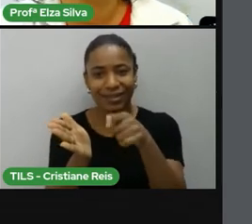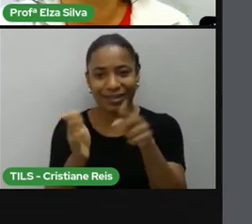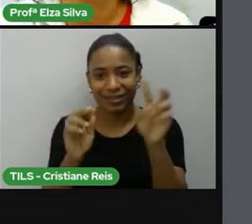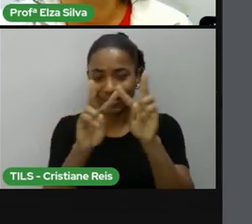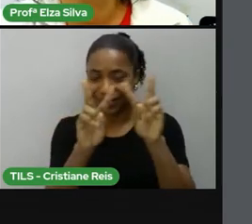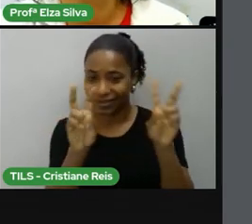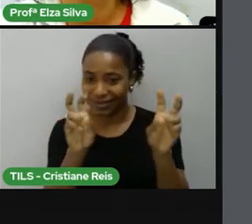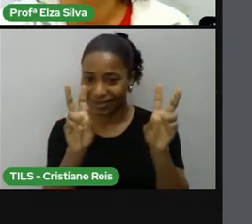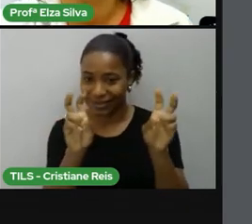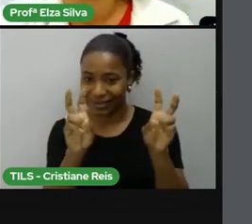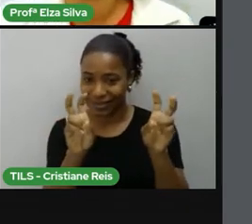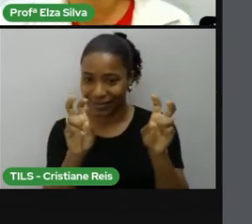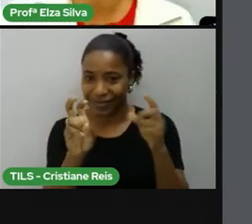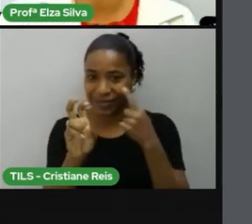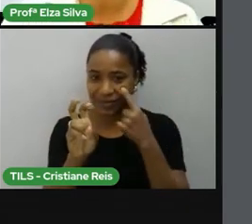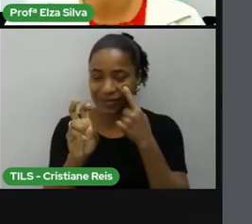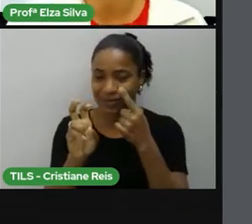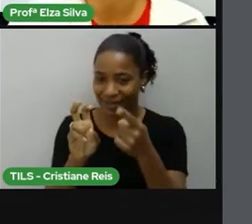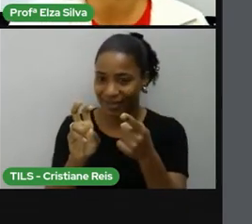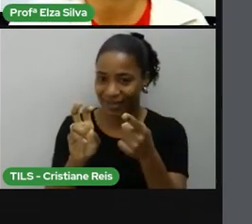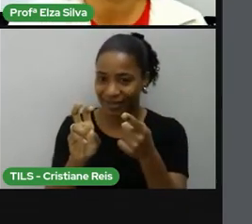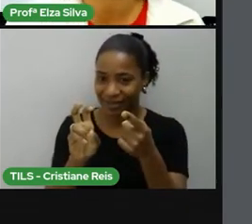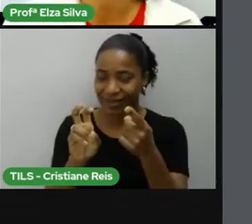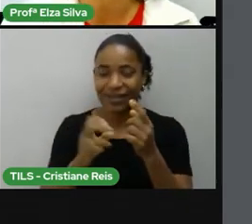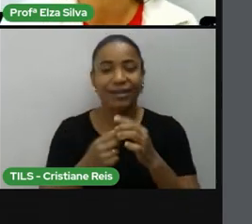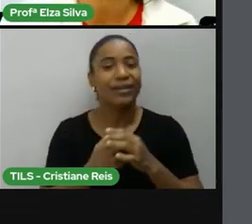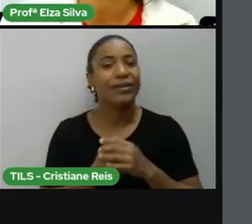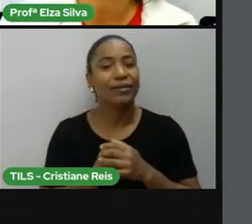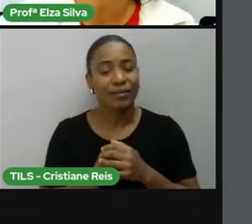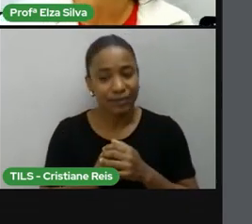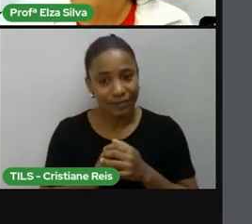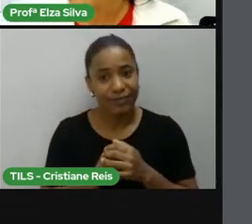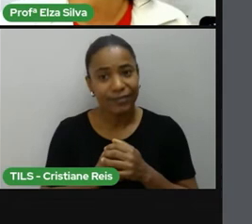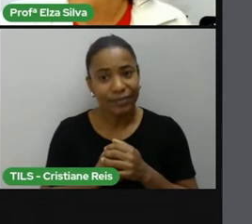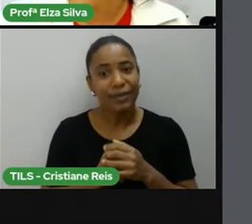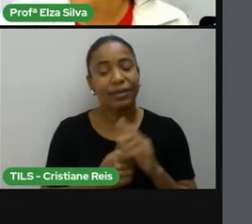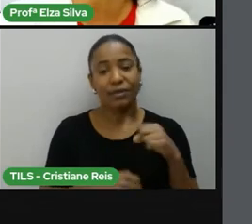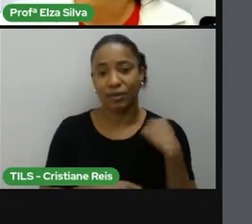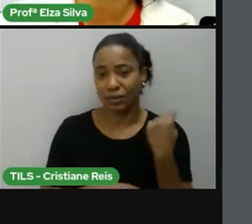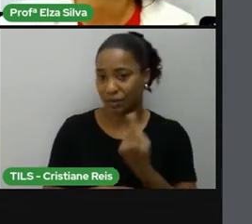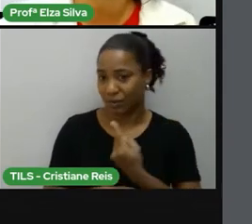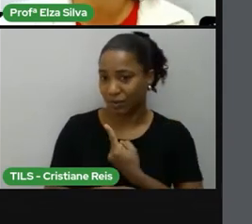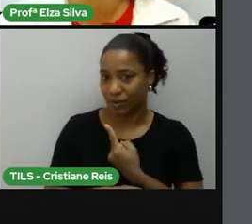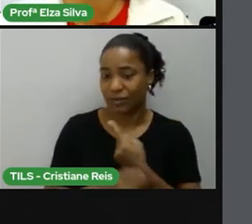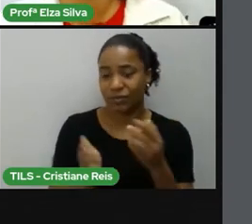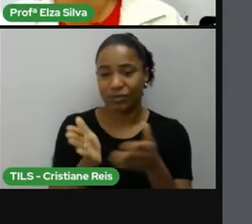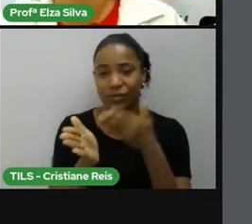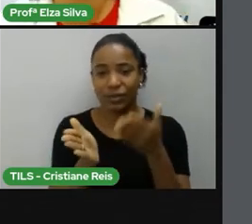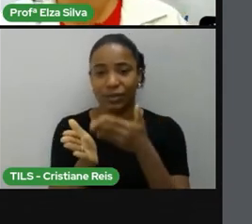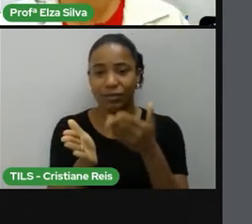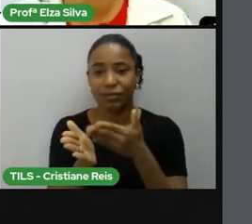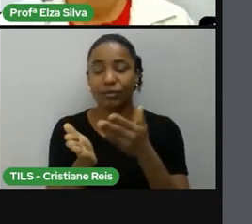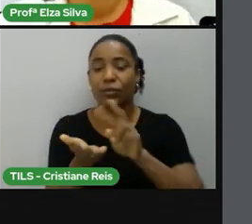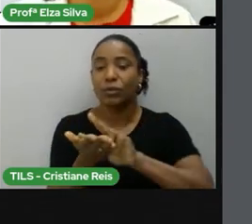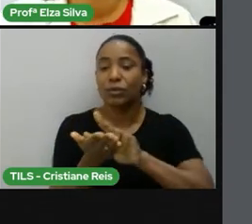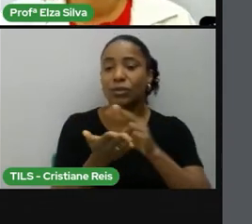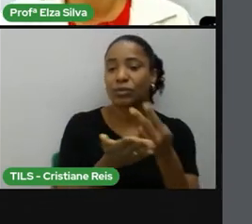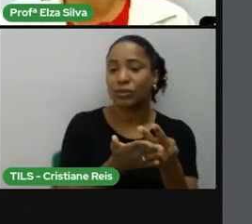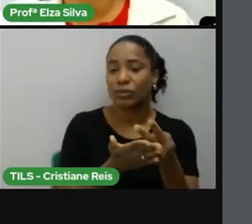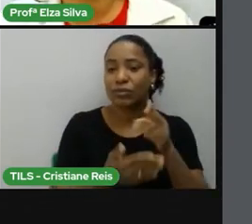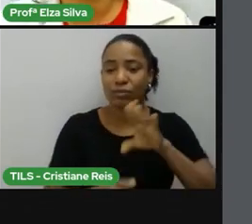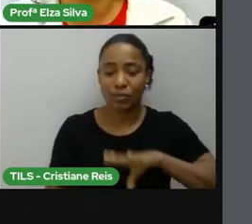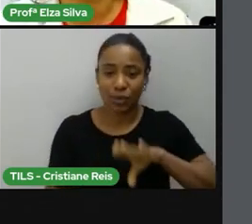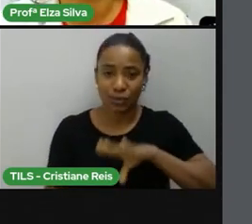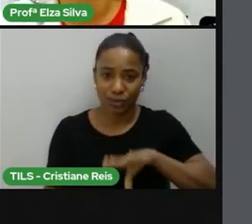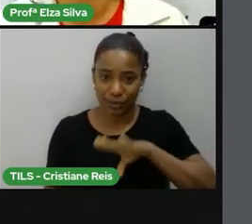Eye. Eu disse para vocês que é possível nós traduzirmos esta obra para a nossa língua da